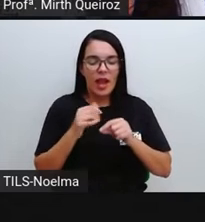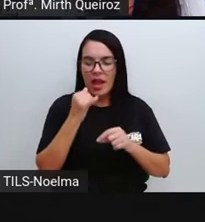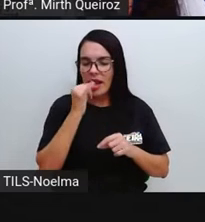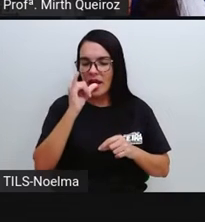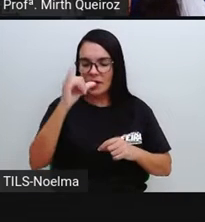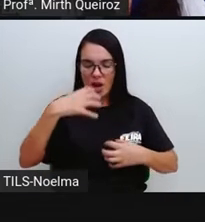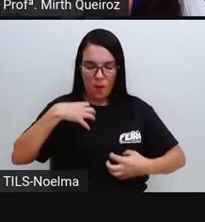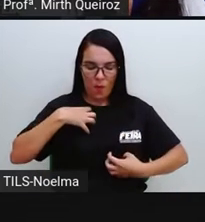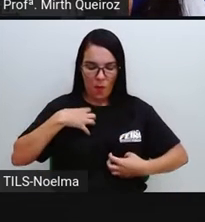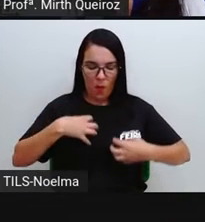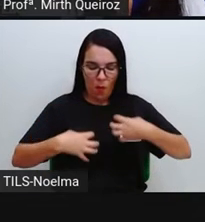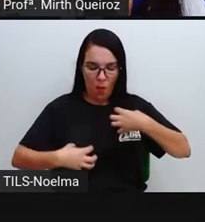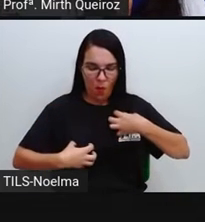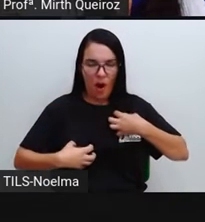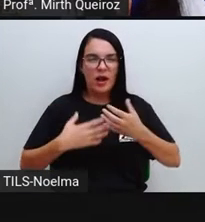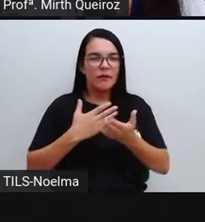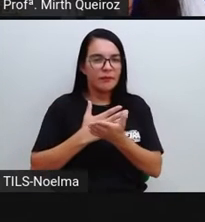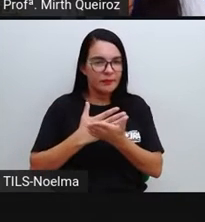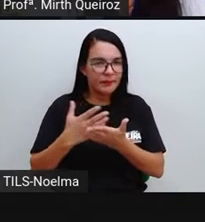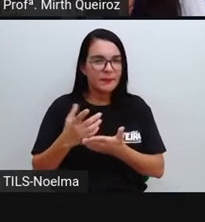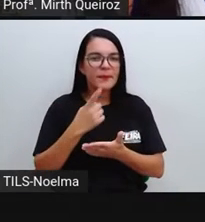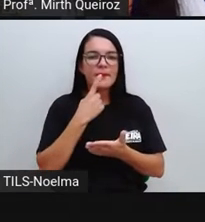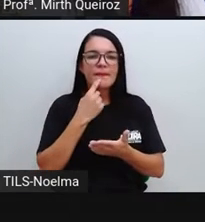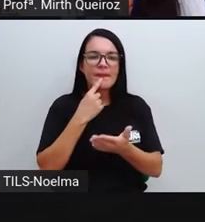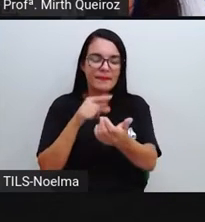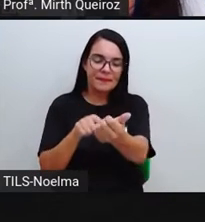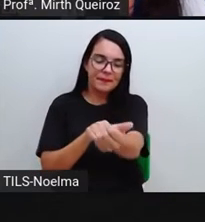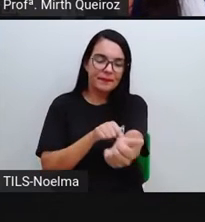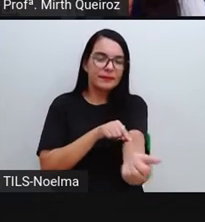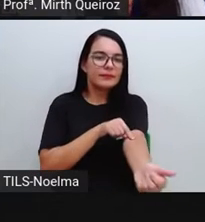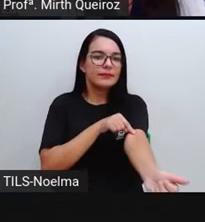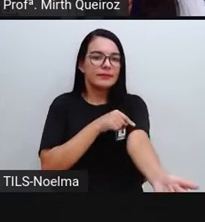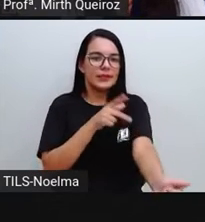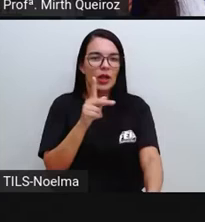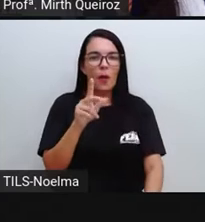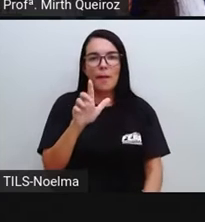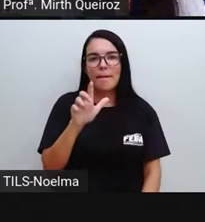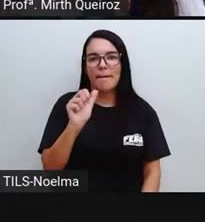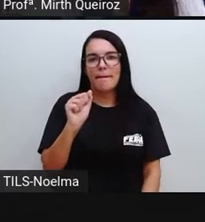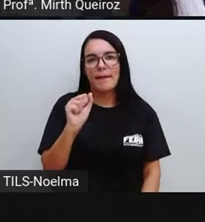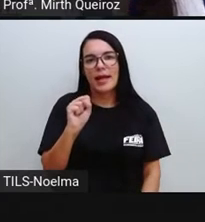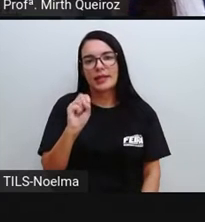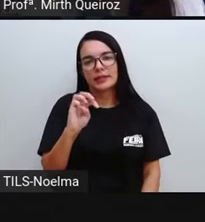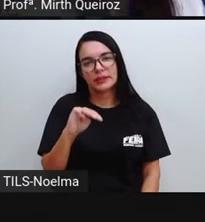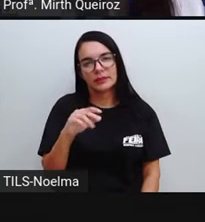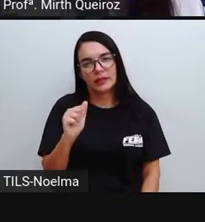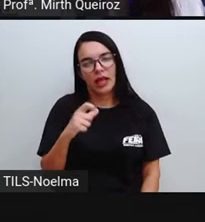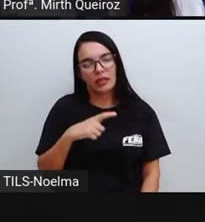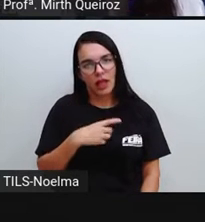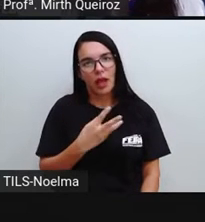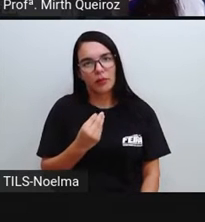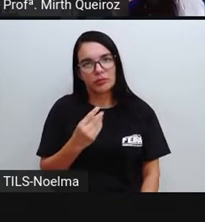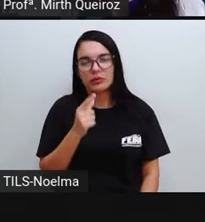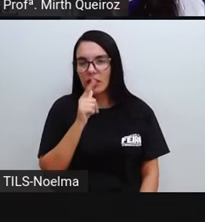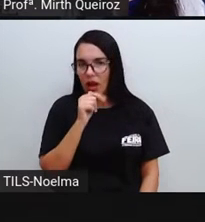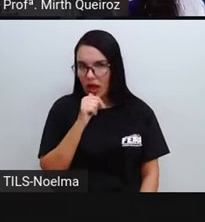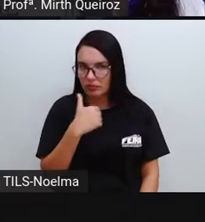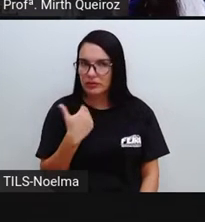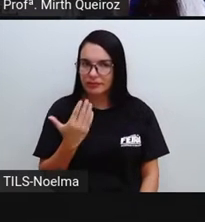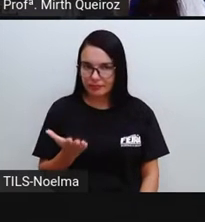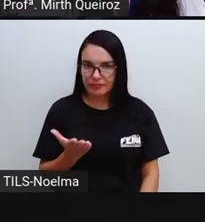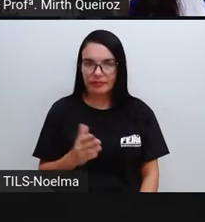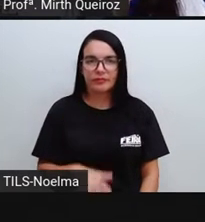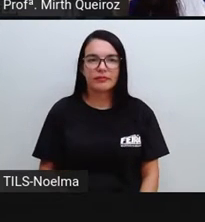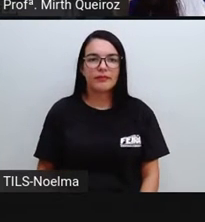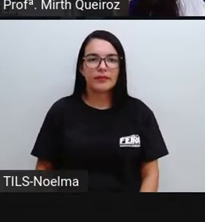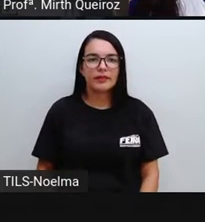demais órgãos da gente E ocorre a partir do sangue, né? E o sangue é o quê? O plasma ali Que tem uma grande quantidade de líquido também